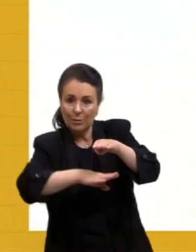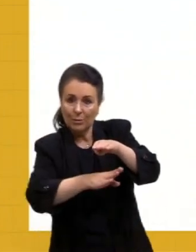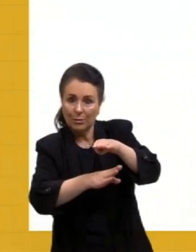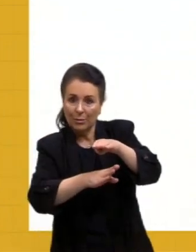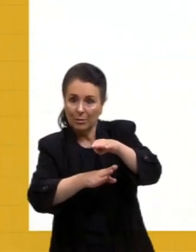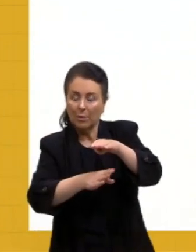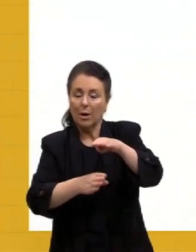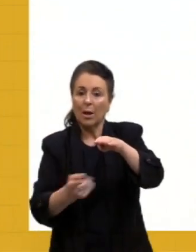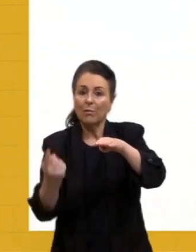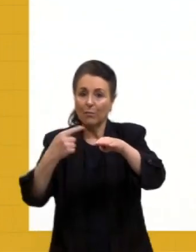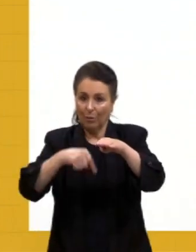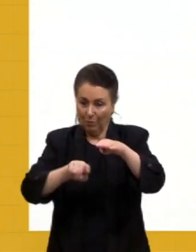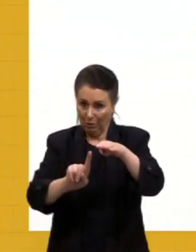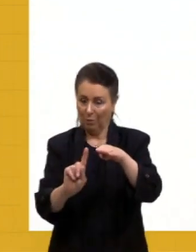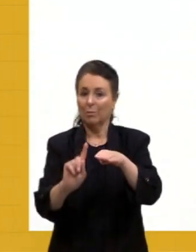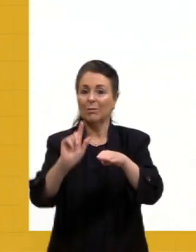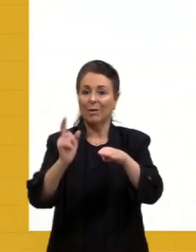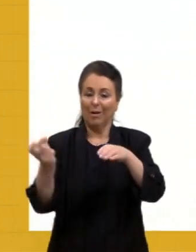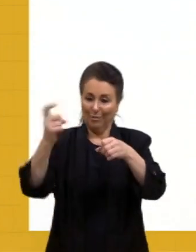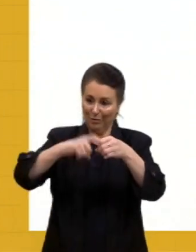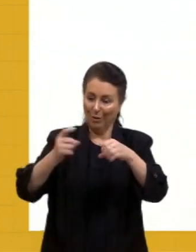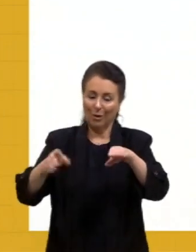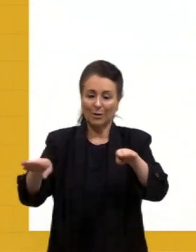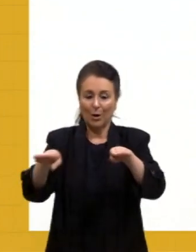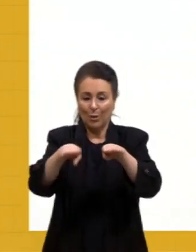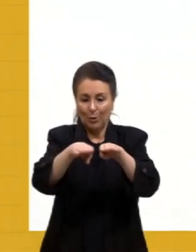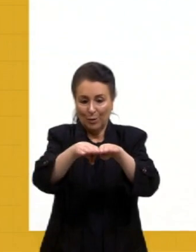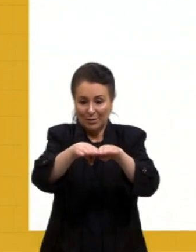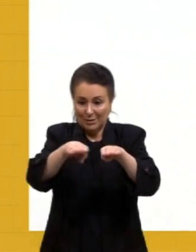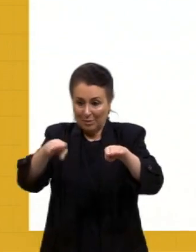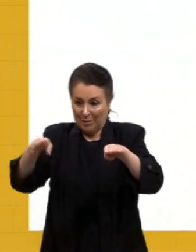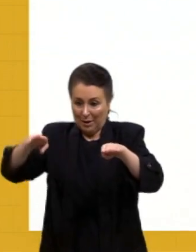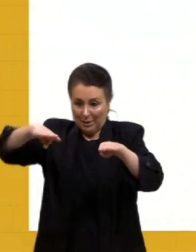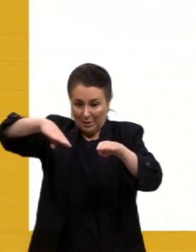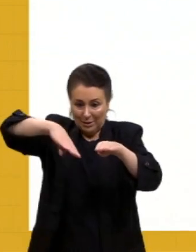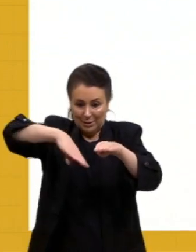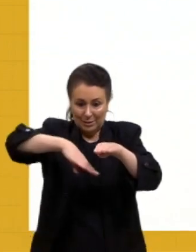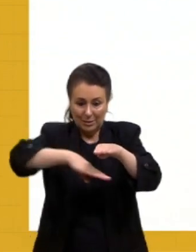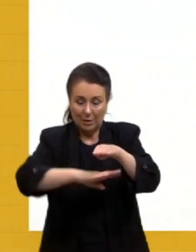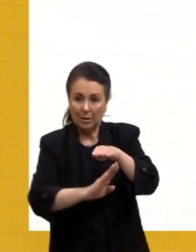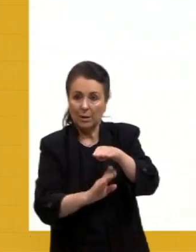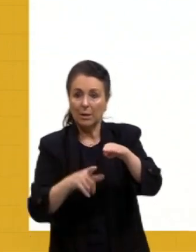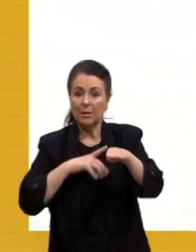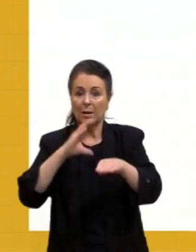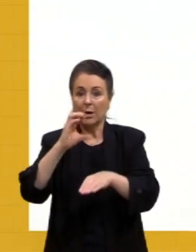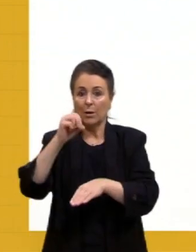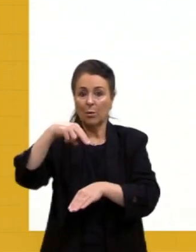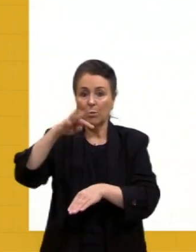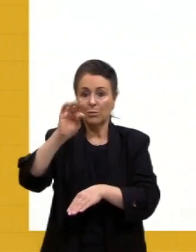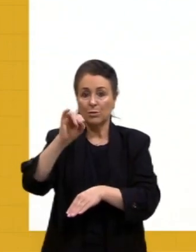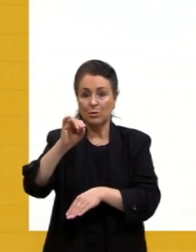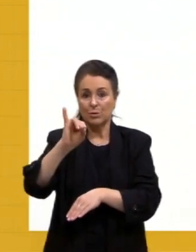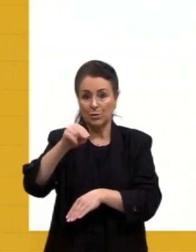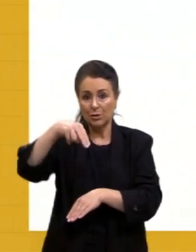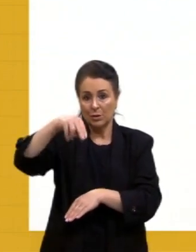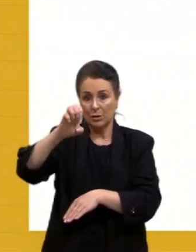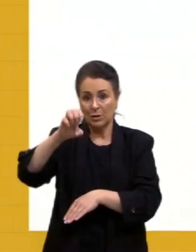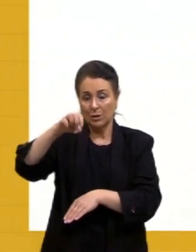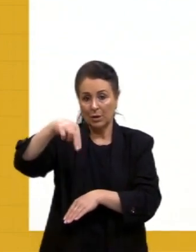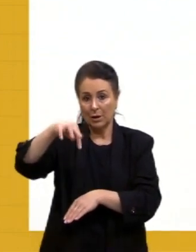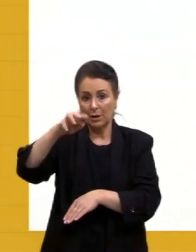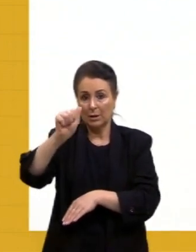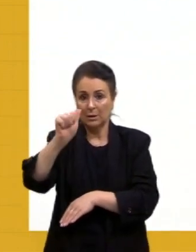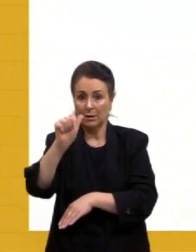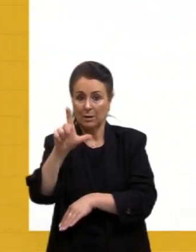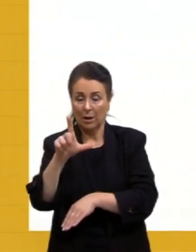quer dizer que ela volta ali para ser reciclada. E nós vamos ter também continental-continental, que são duas placas super densas, uma vai